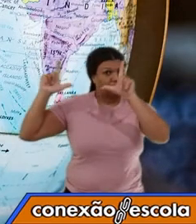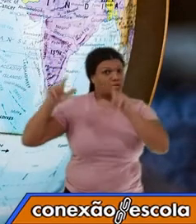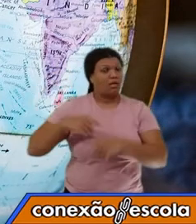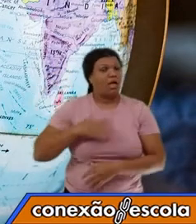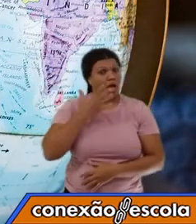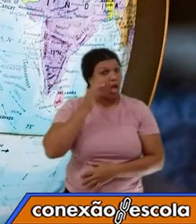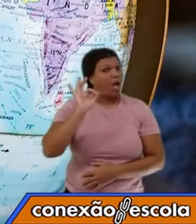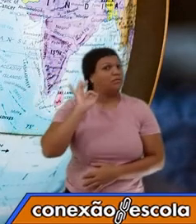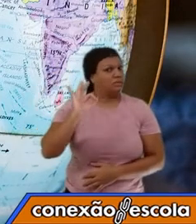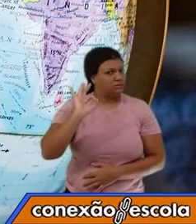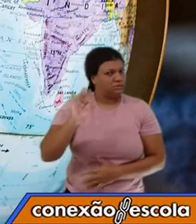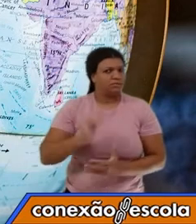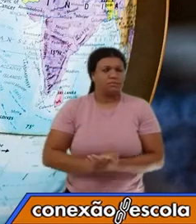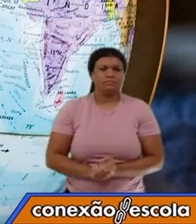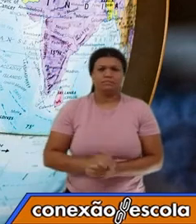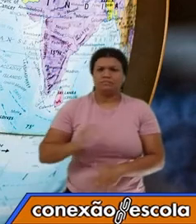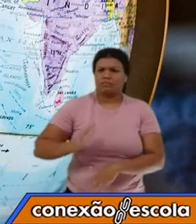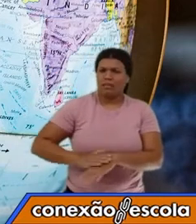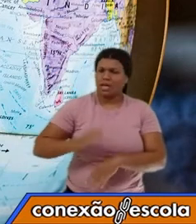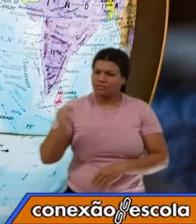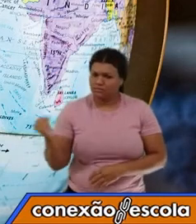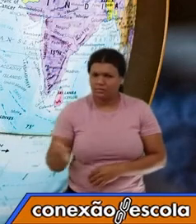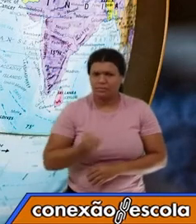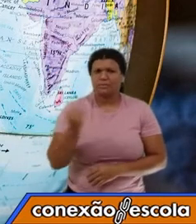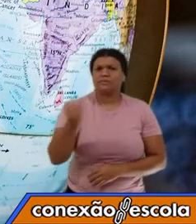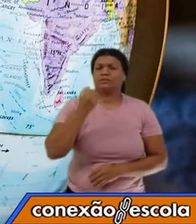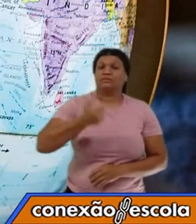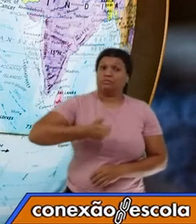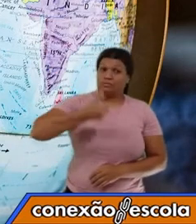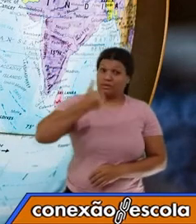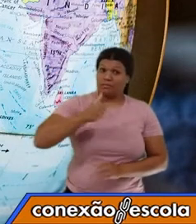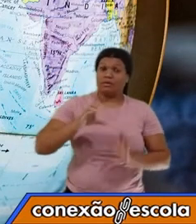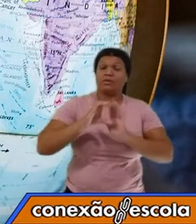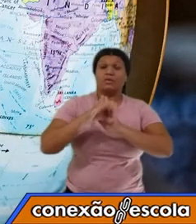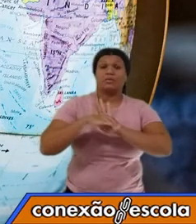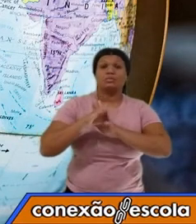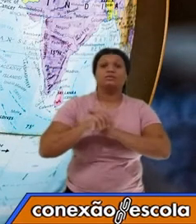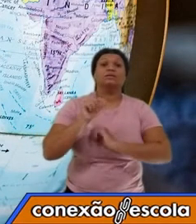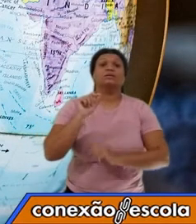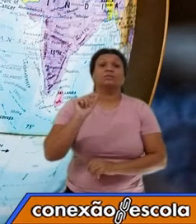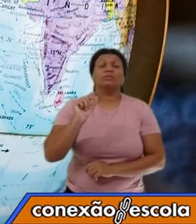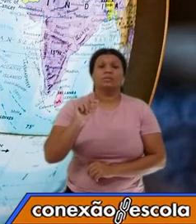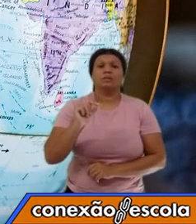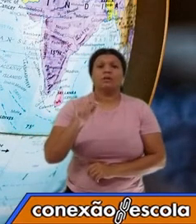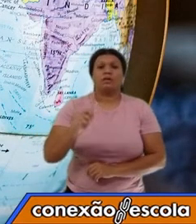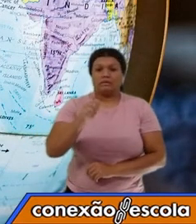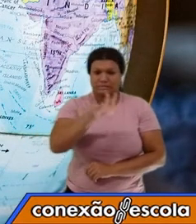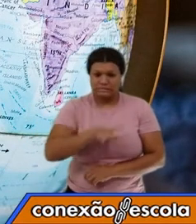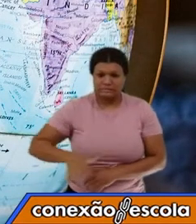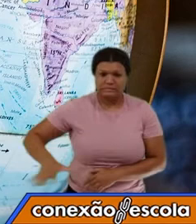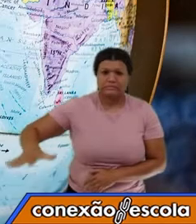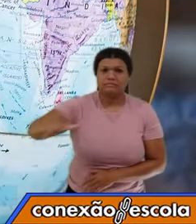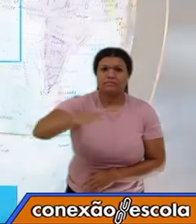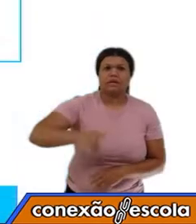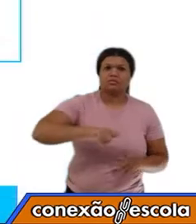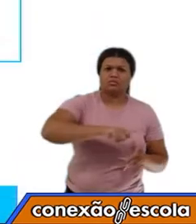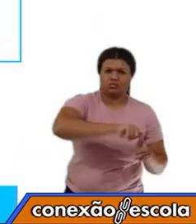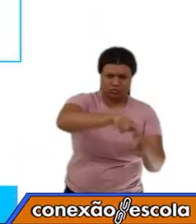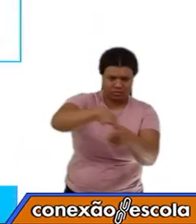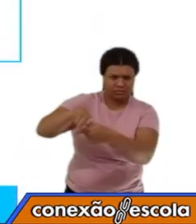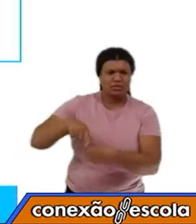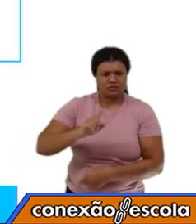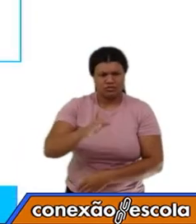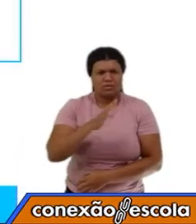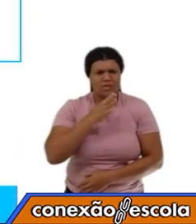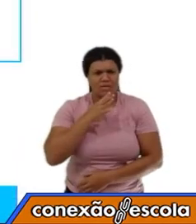se liga. O mais importante, o primeiro conceito é o espaço geográfico. Você já viu